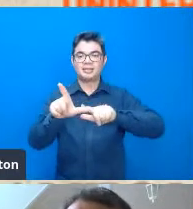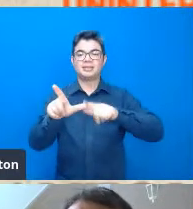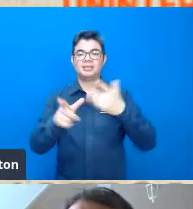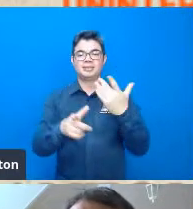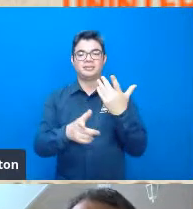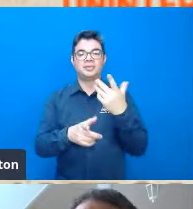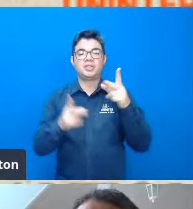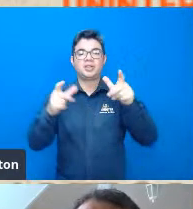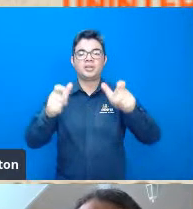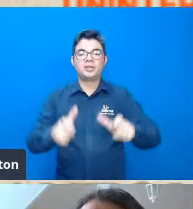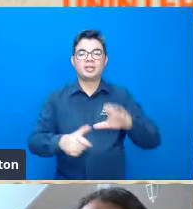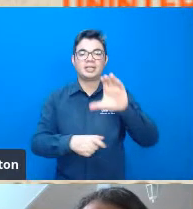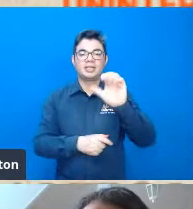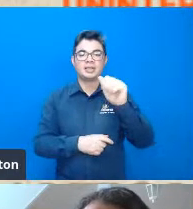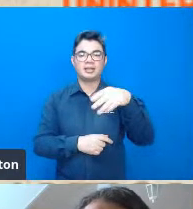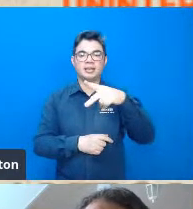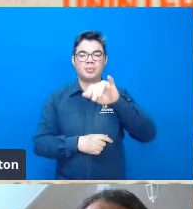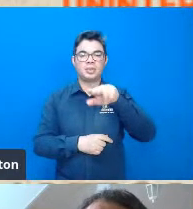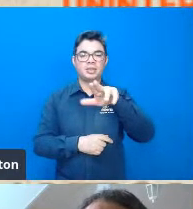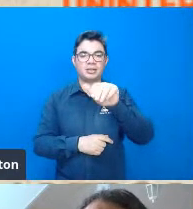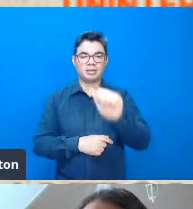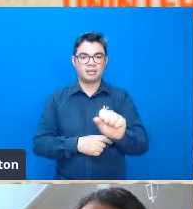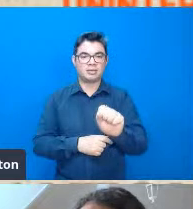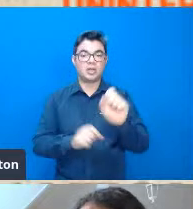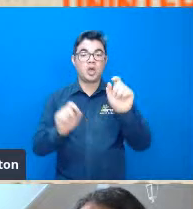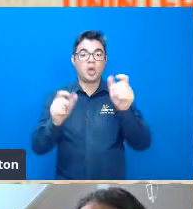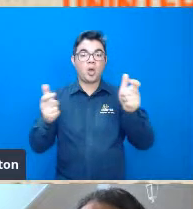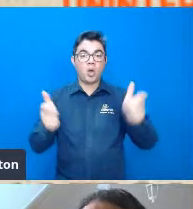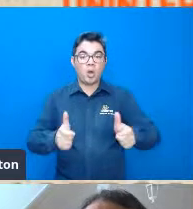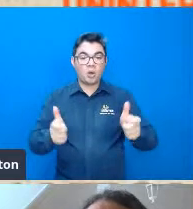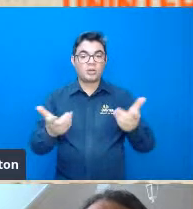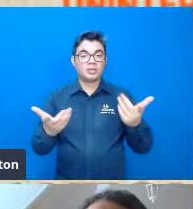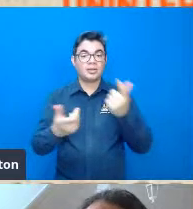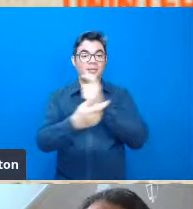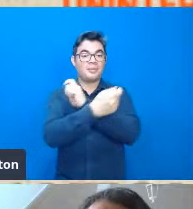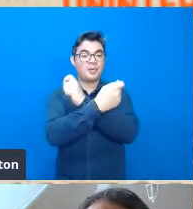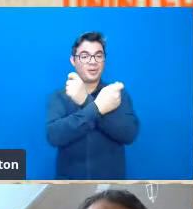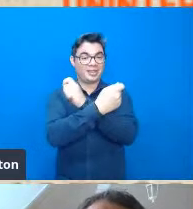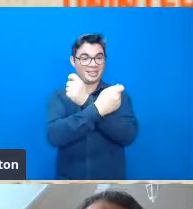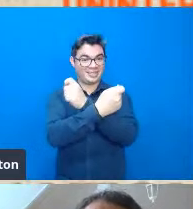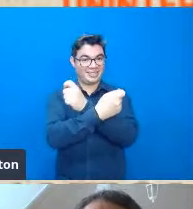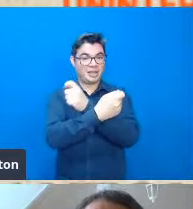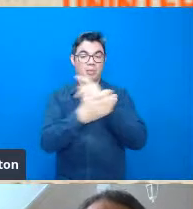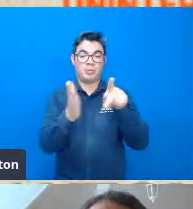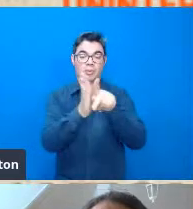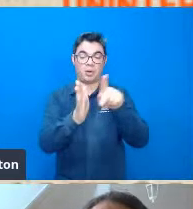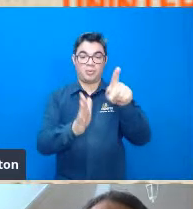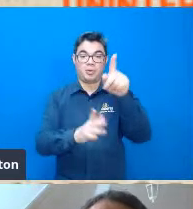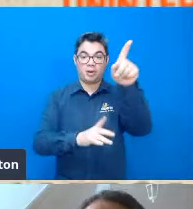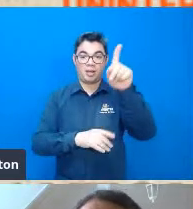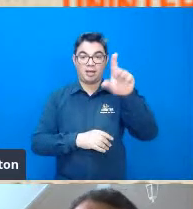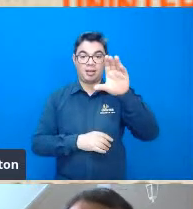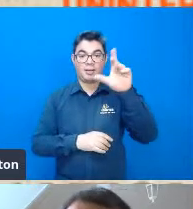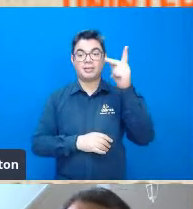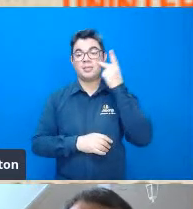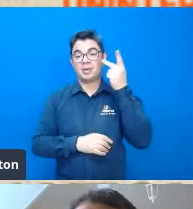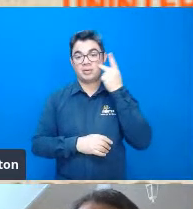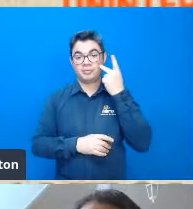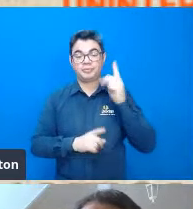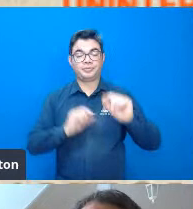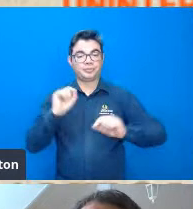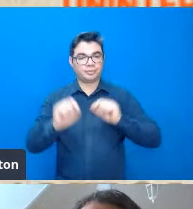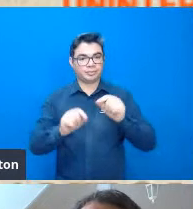atualmente é a pontifícia universidade católica de campinas a PUC de campinas né e nesse